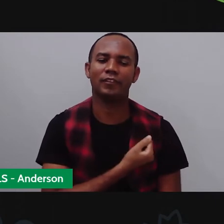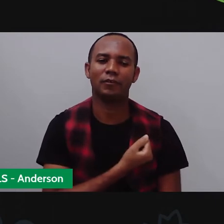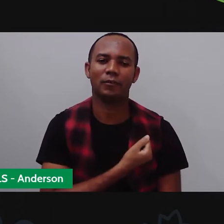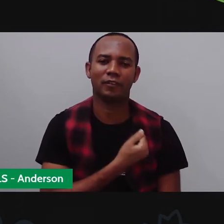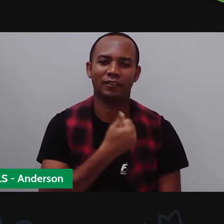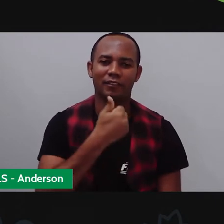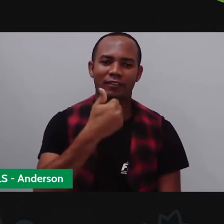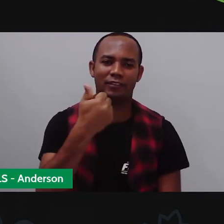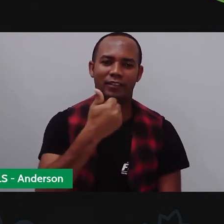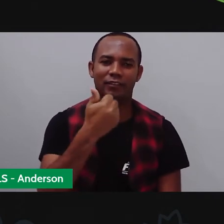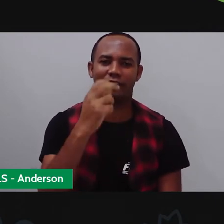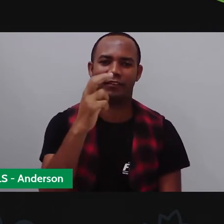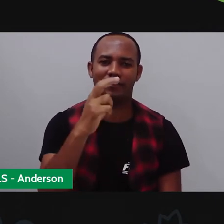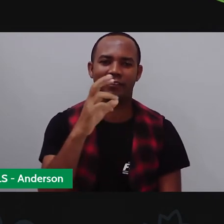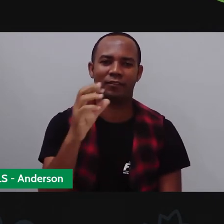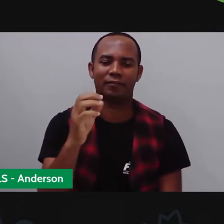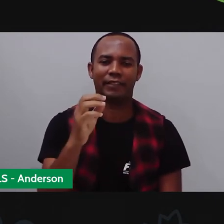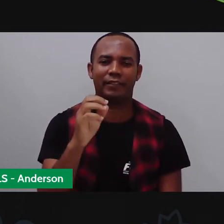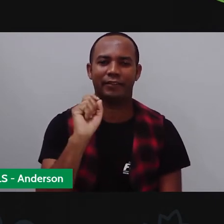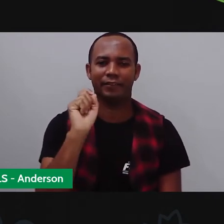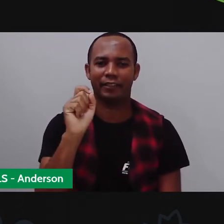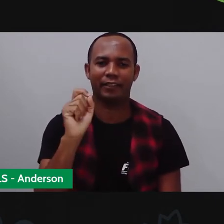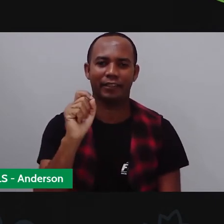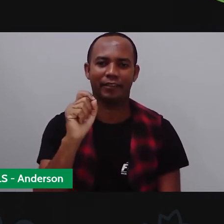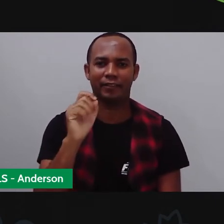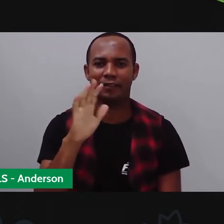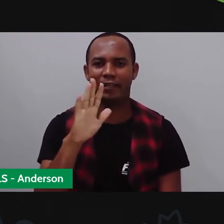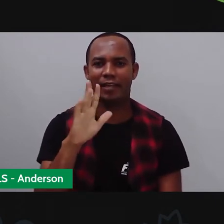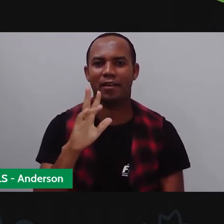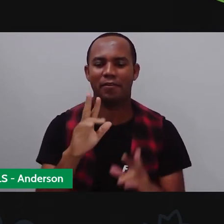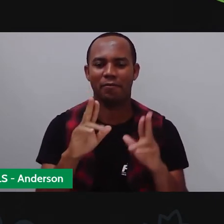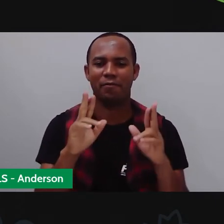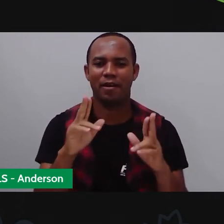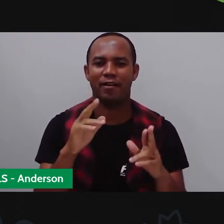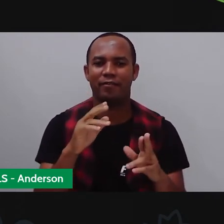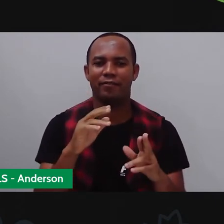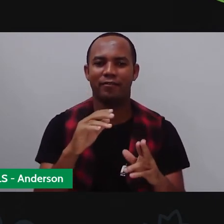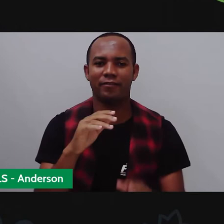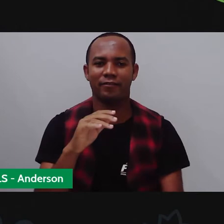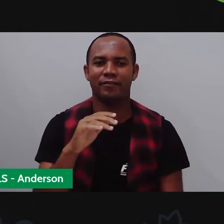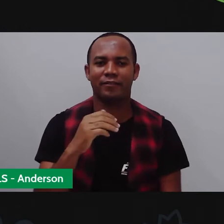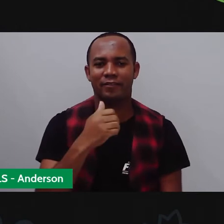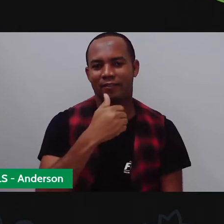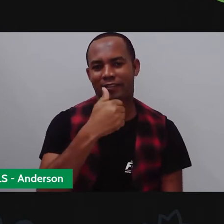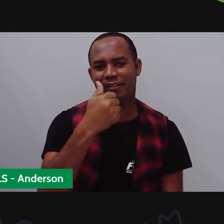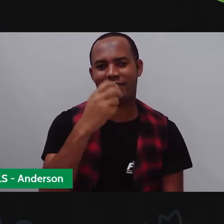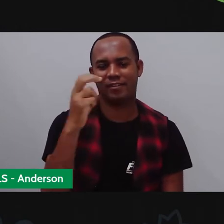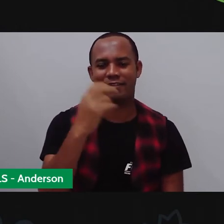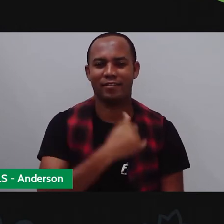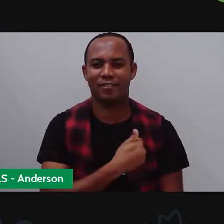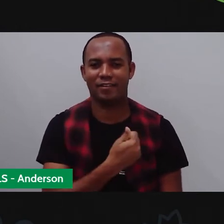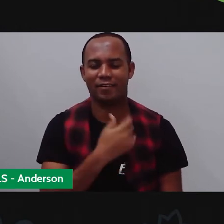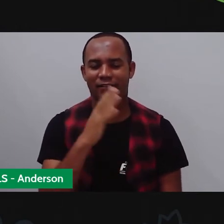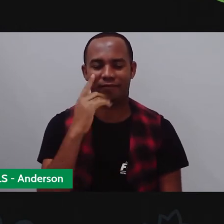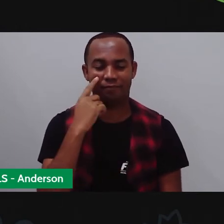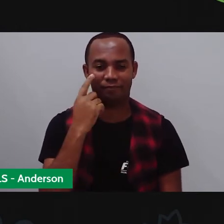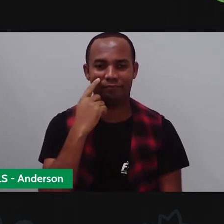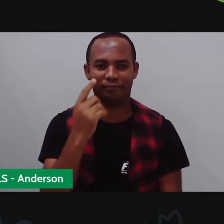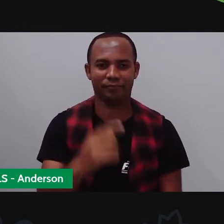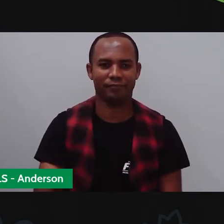né? Que vai ser uma festa tipo, alar, 15 anos, quem sabe, né? Estamos aqui na programação, nos preparativos da nossa aula de número 150.